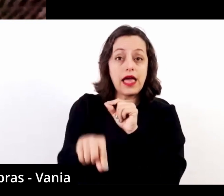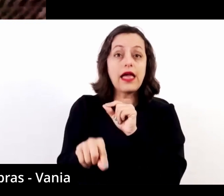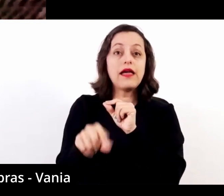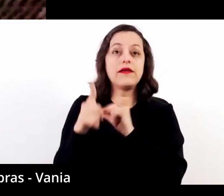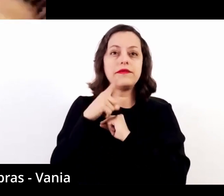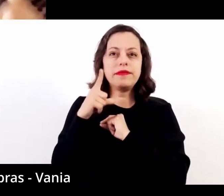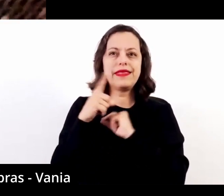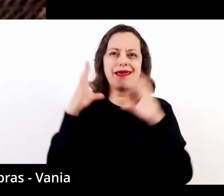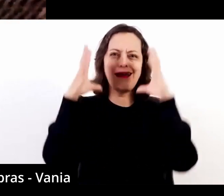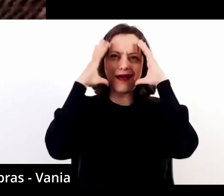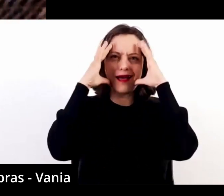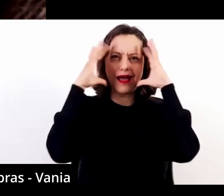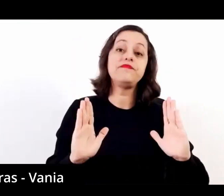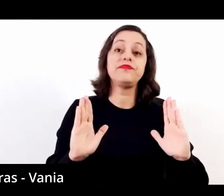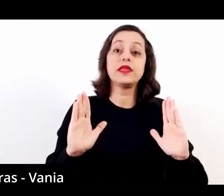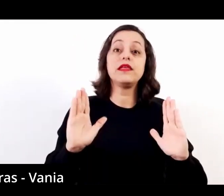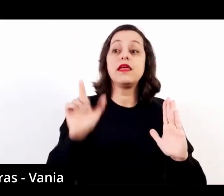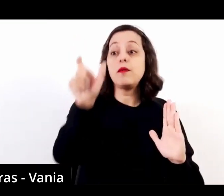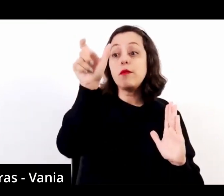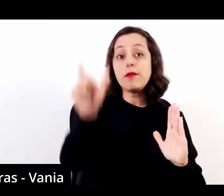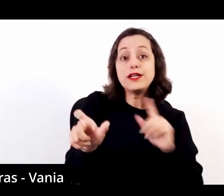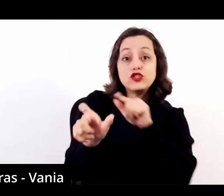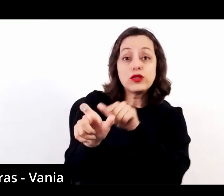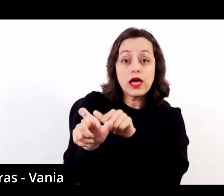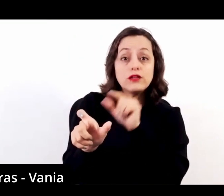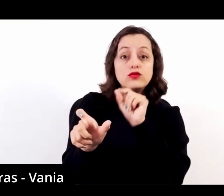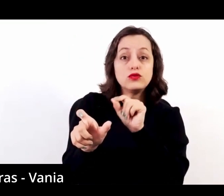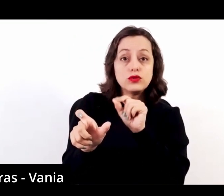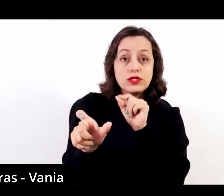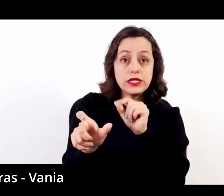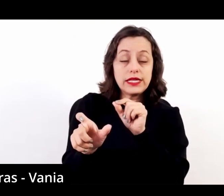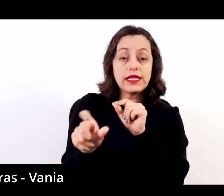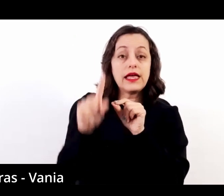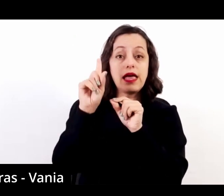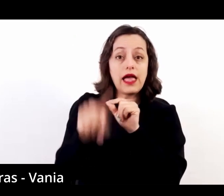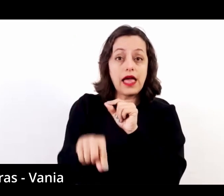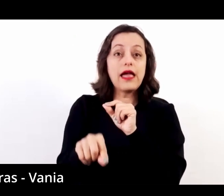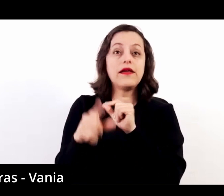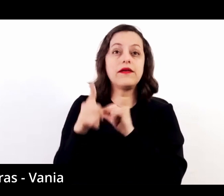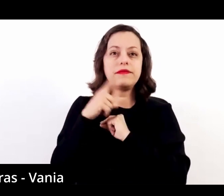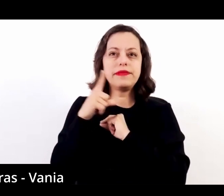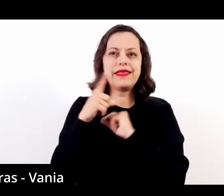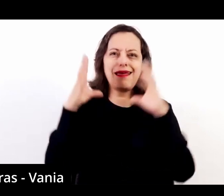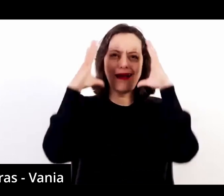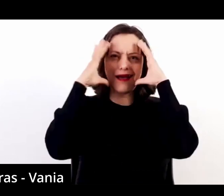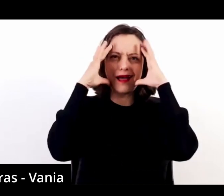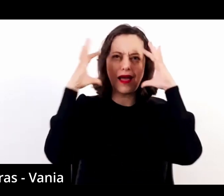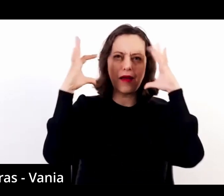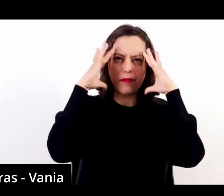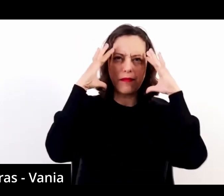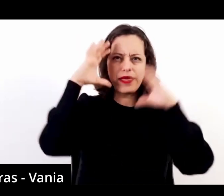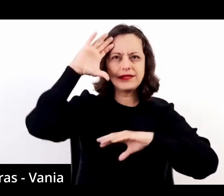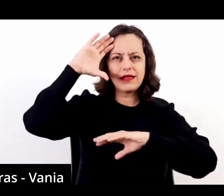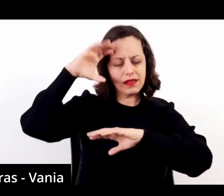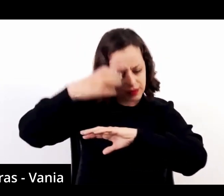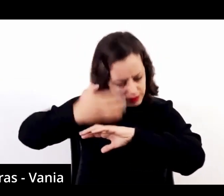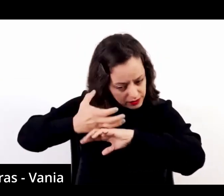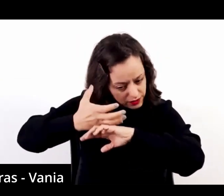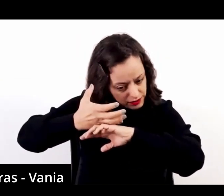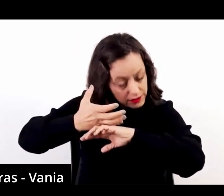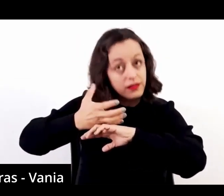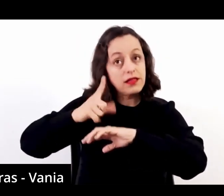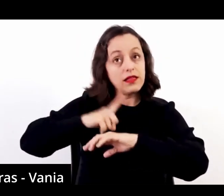e atormentada em uma mesa, se coloca ali naquela mesa deitado, sobre ela,